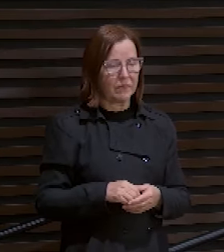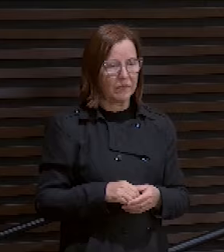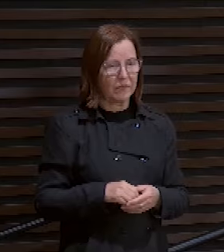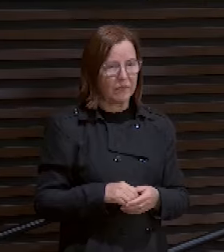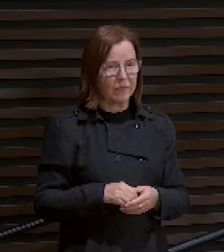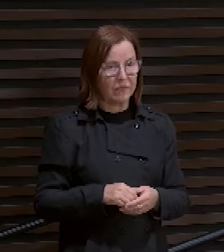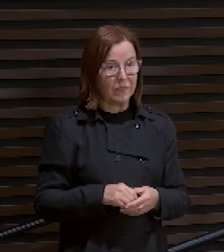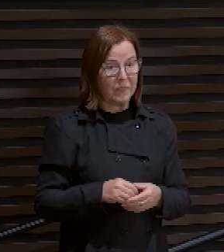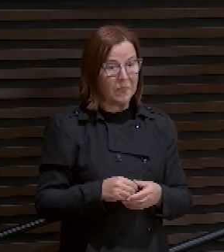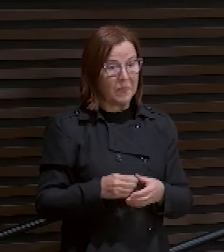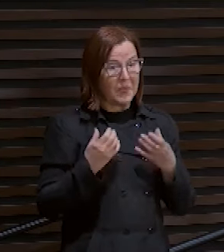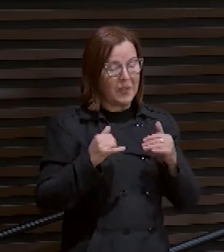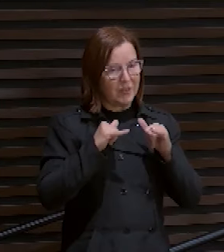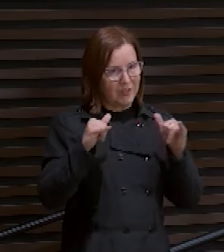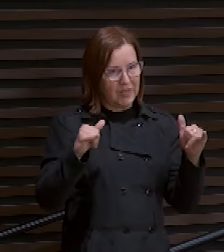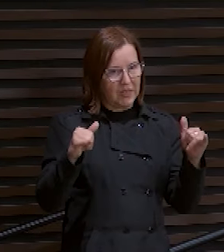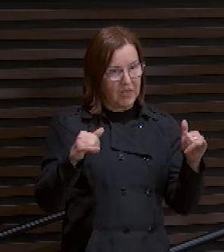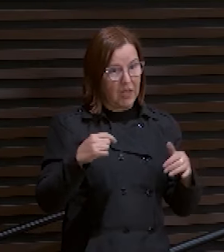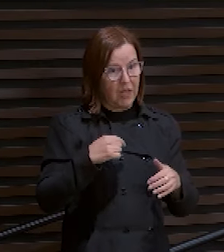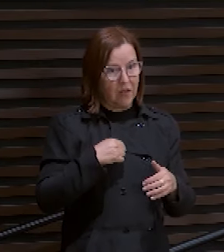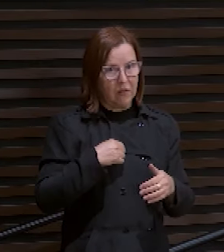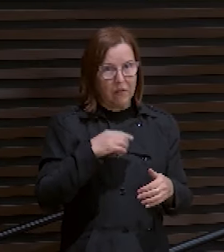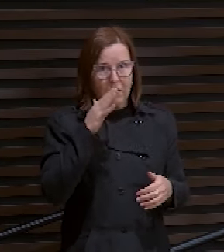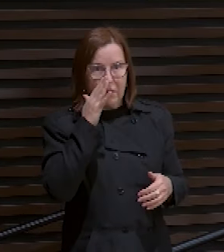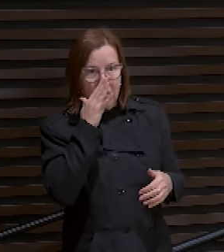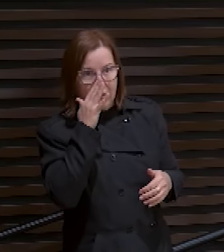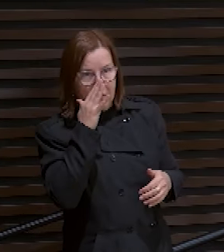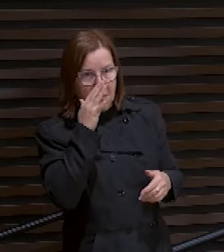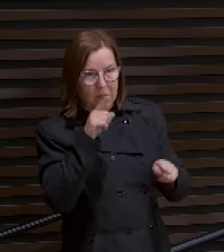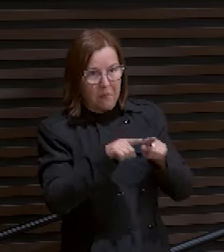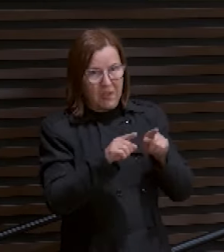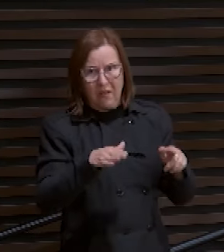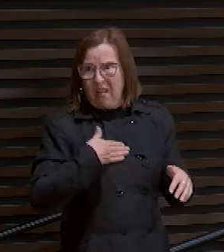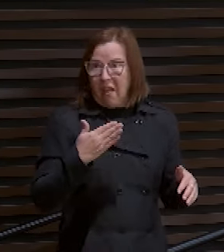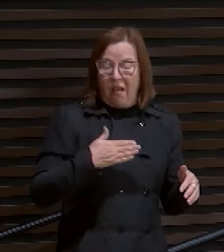Mas, quero dizer para os irmãos que eu estou impressionado, mas não surpreso.